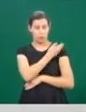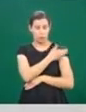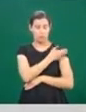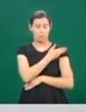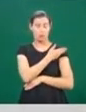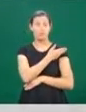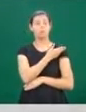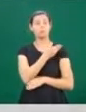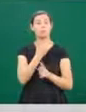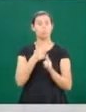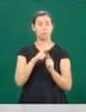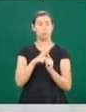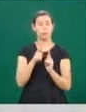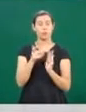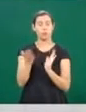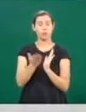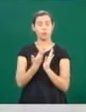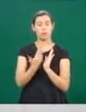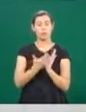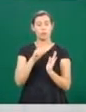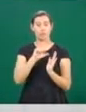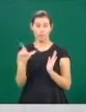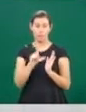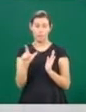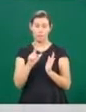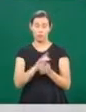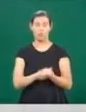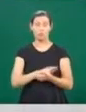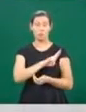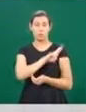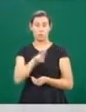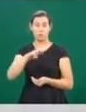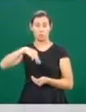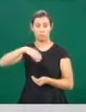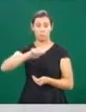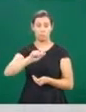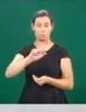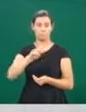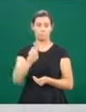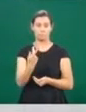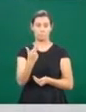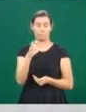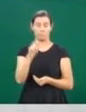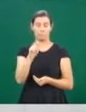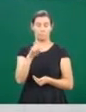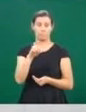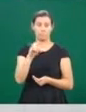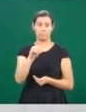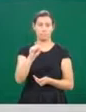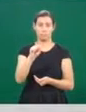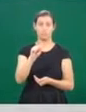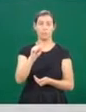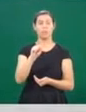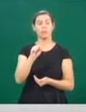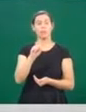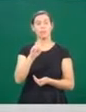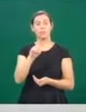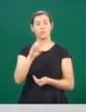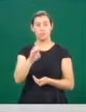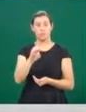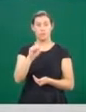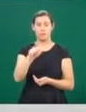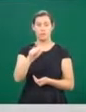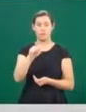voltada a este público. Nomes como Machado de Assis e Lima Barreto são exceções. Ainda são raras as obras que representam os